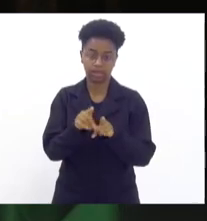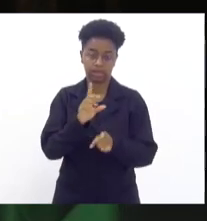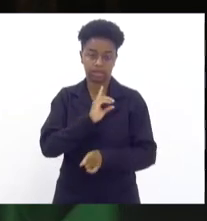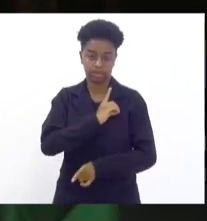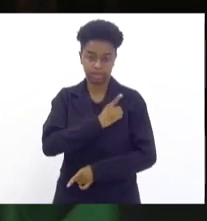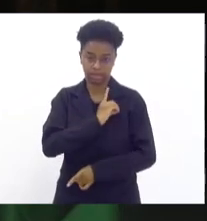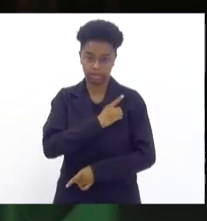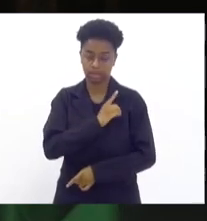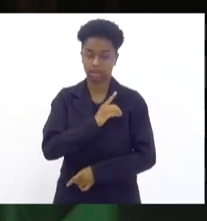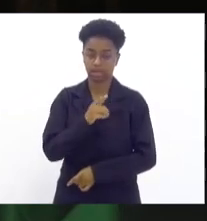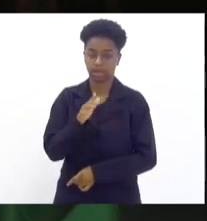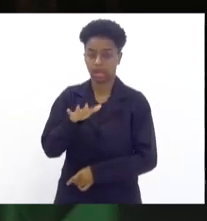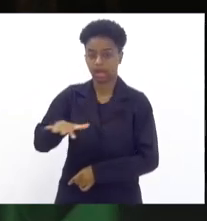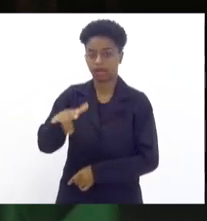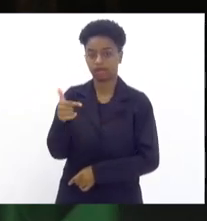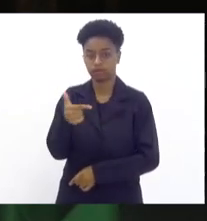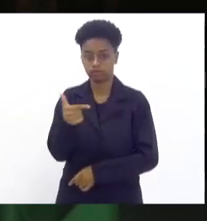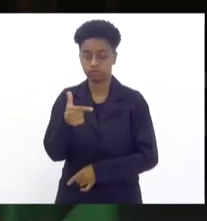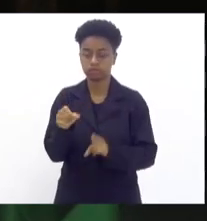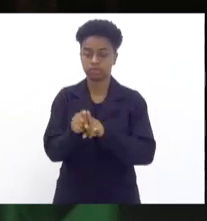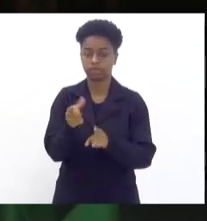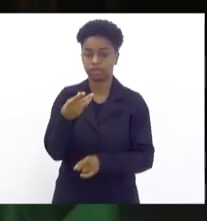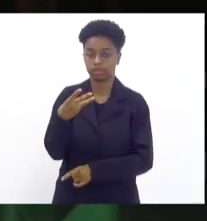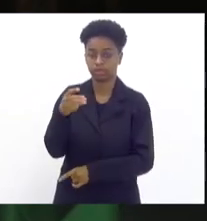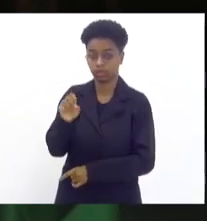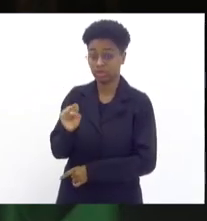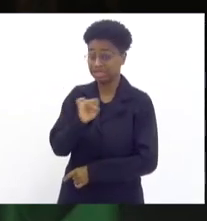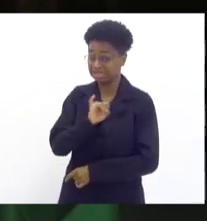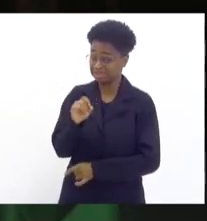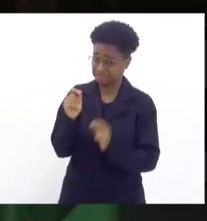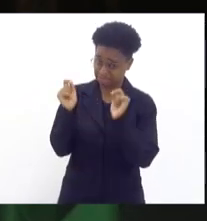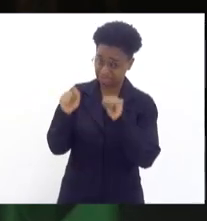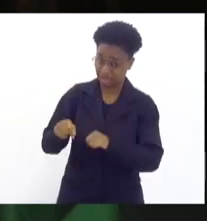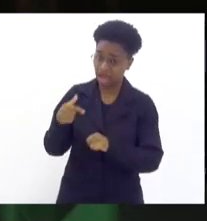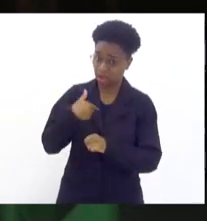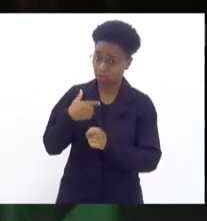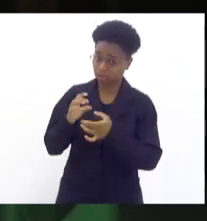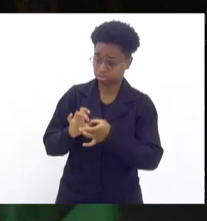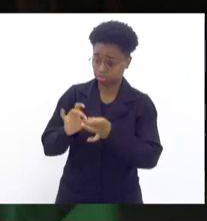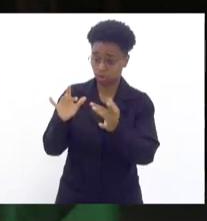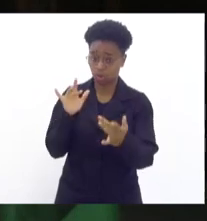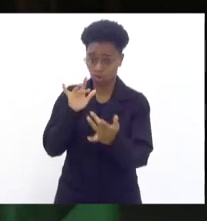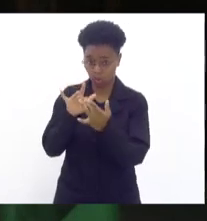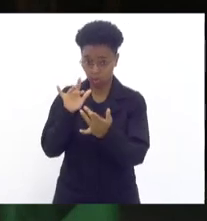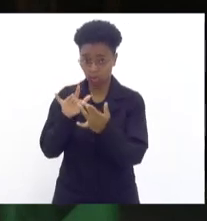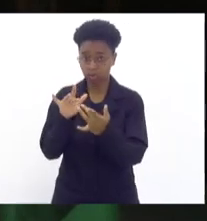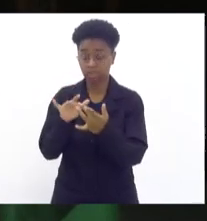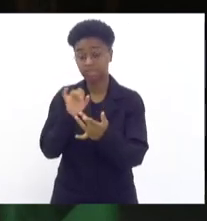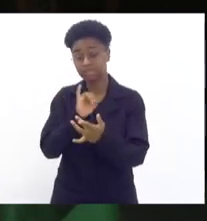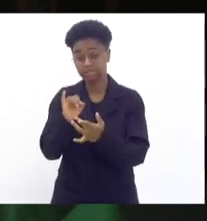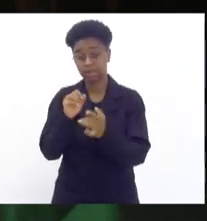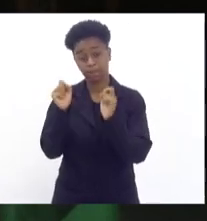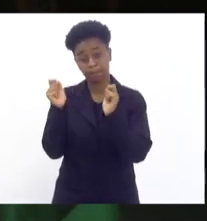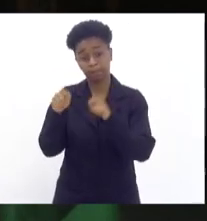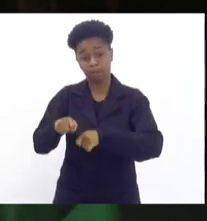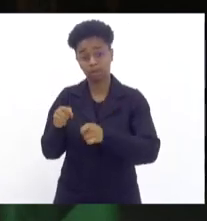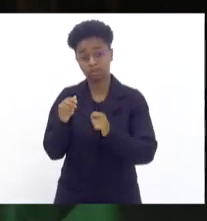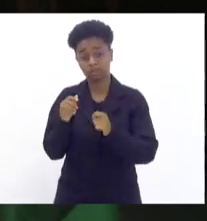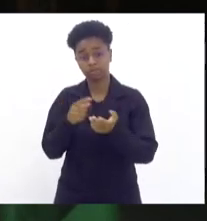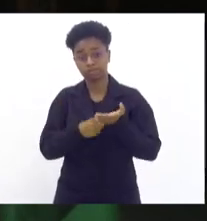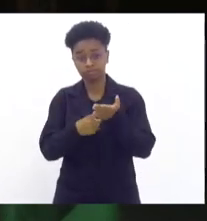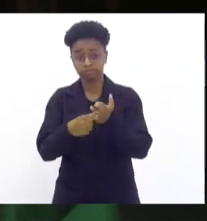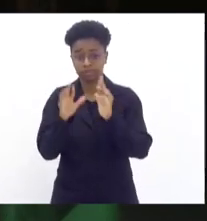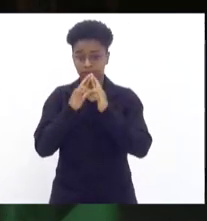aos delegados da 22 e da 38, que, se puderem, eu vou deixar o meu contato, e, se nós pudermos marcar uma reunião para